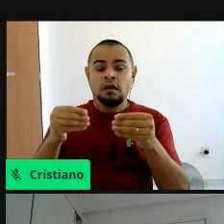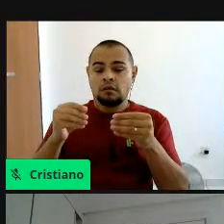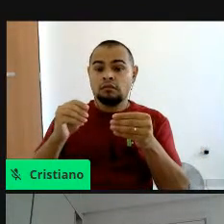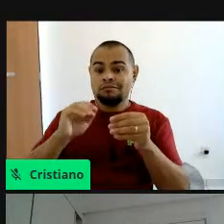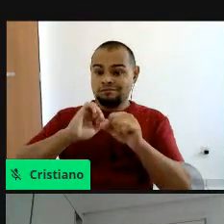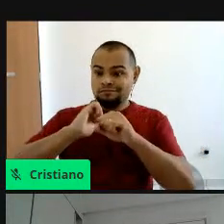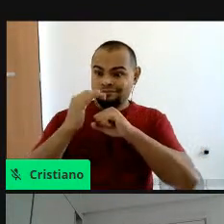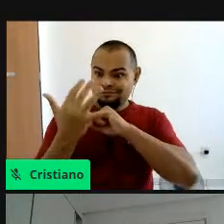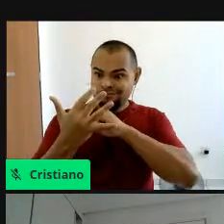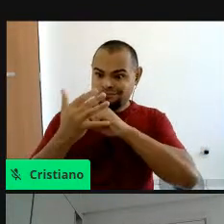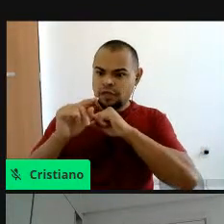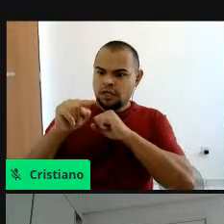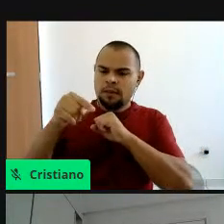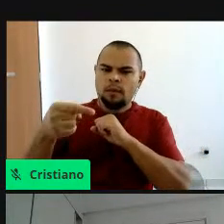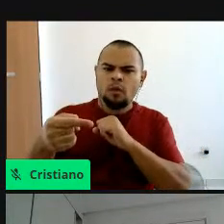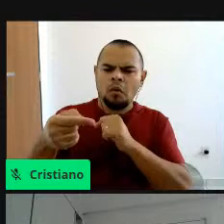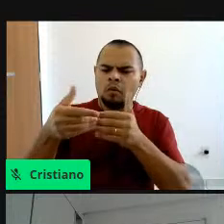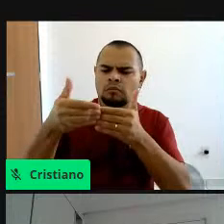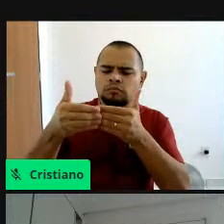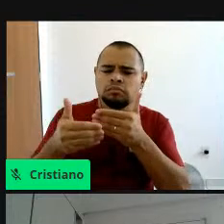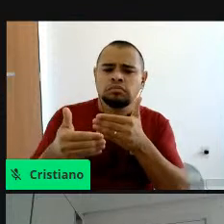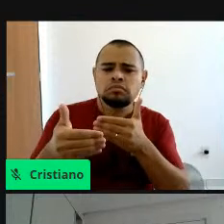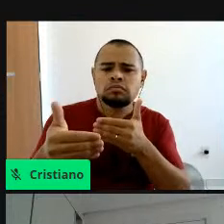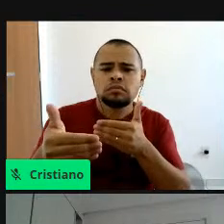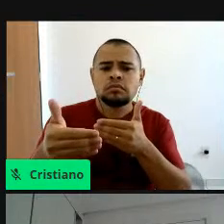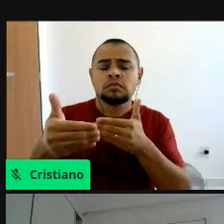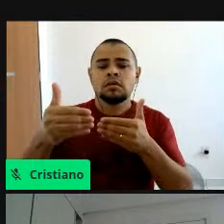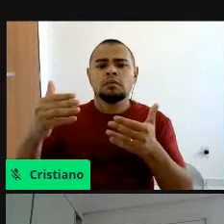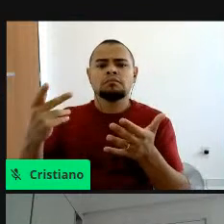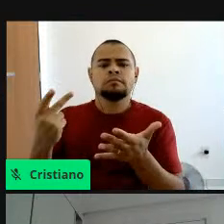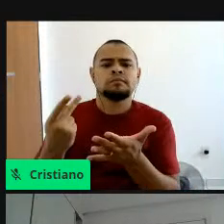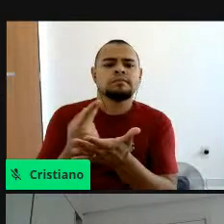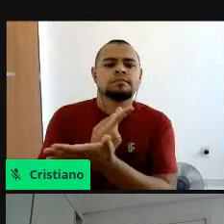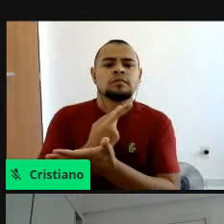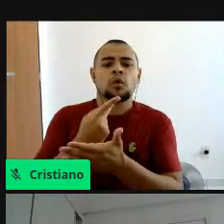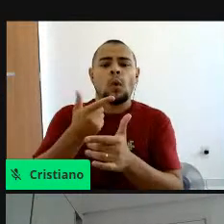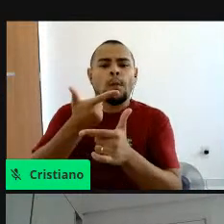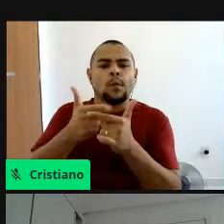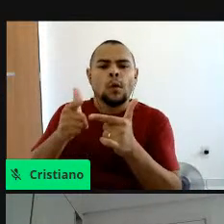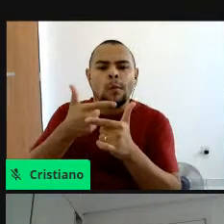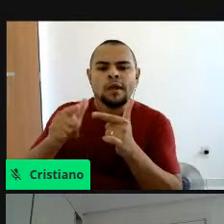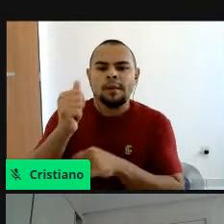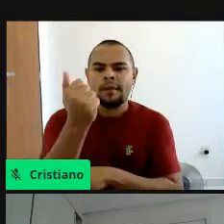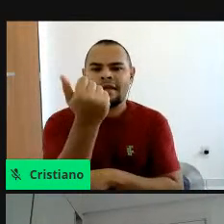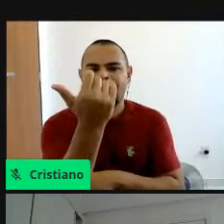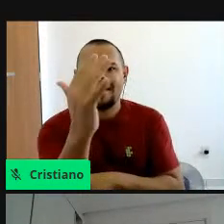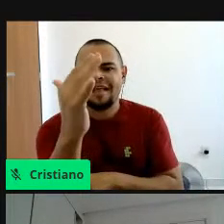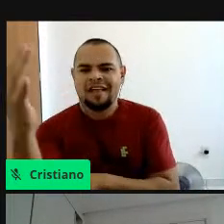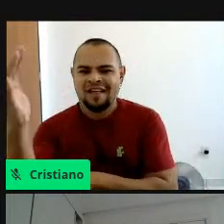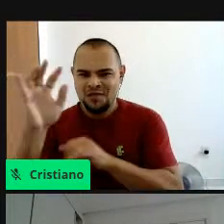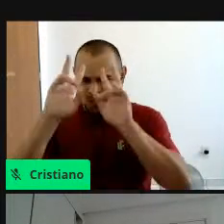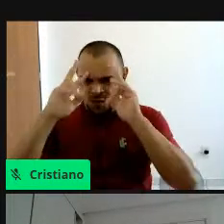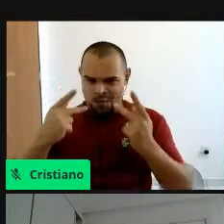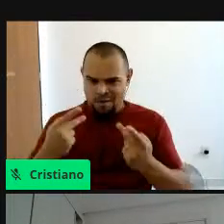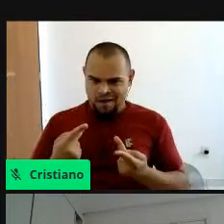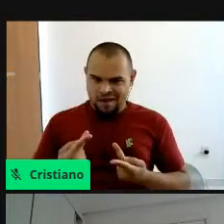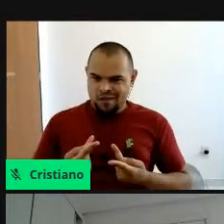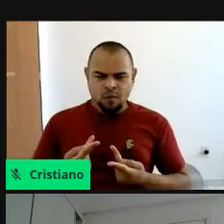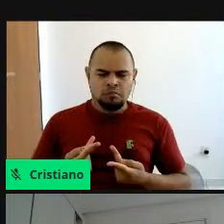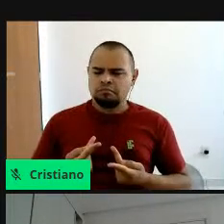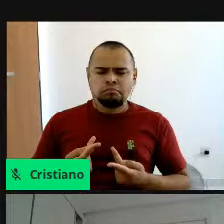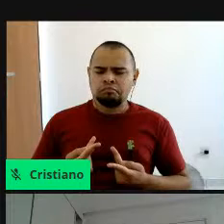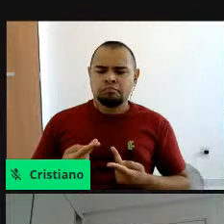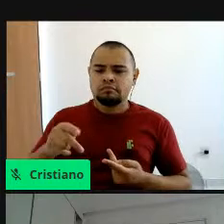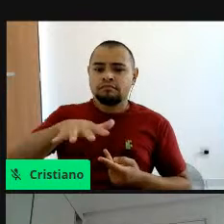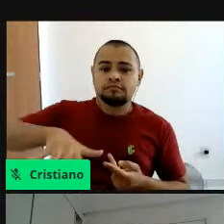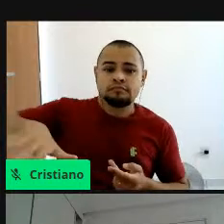traz desafios de manter a redução dos impactos humanos na natureza. Então, essa pós-pandemia é justamente isso, por conta